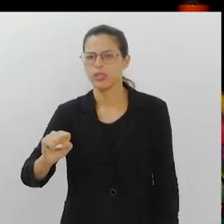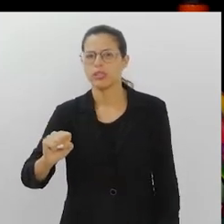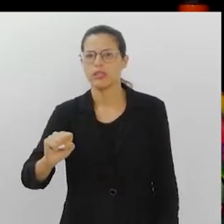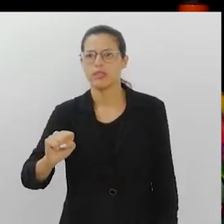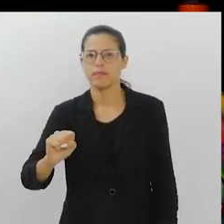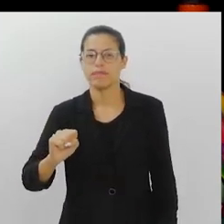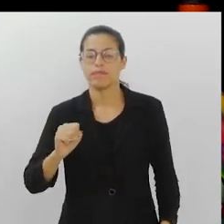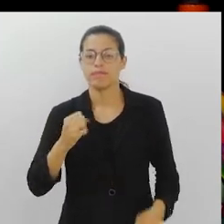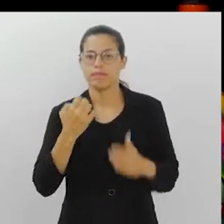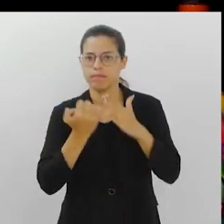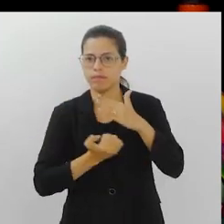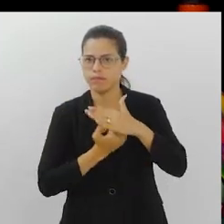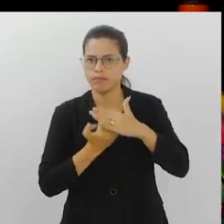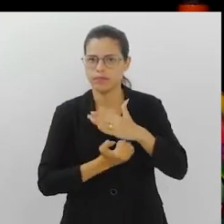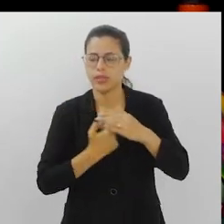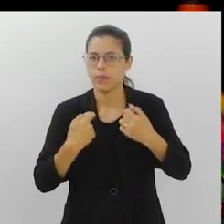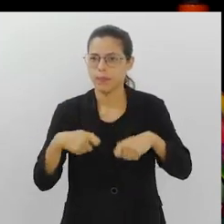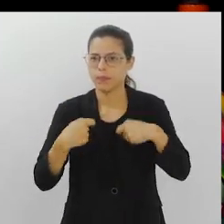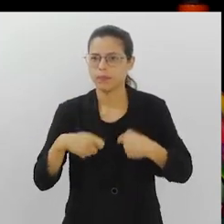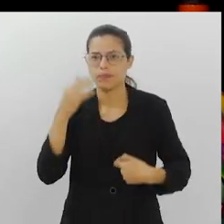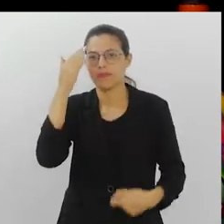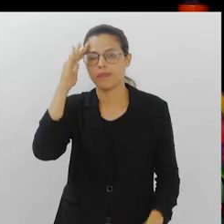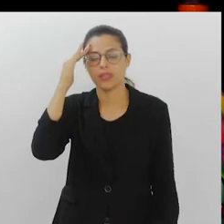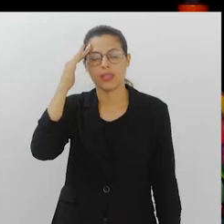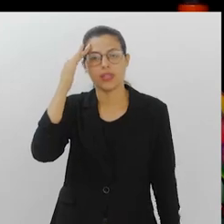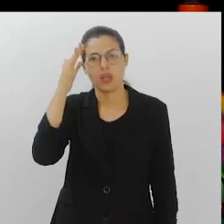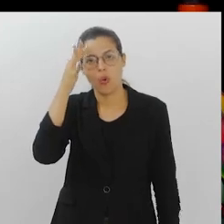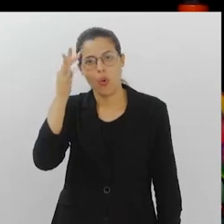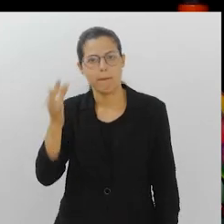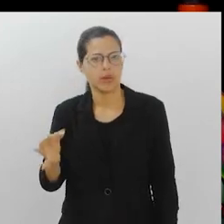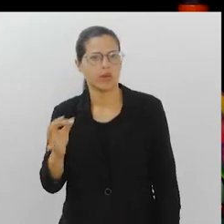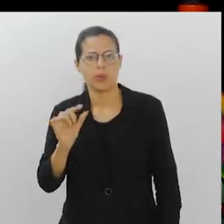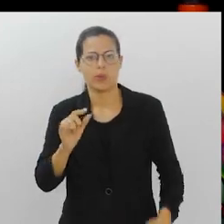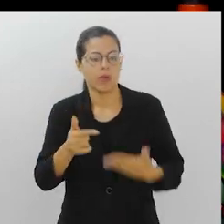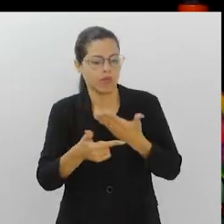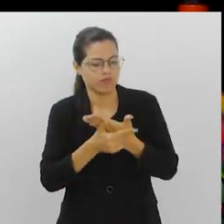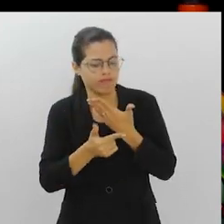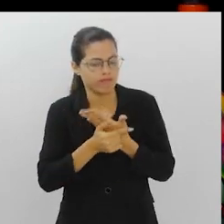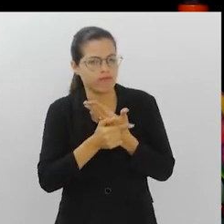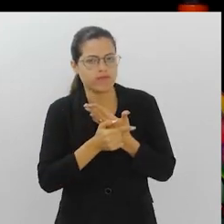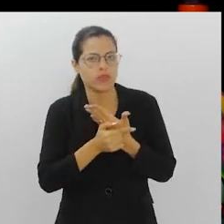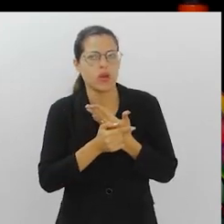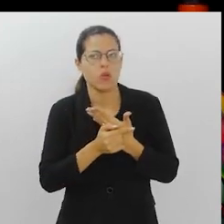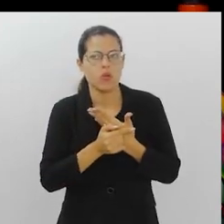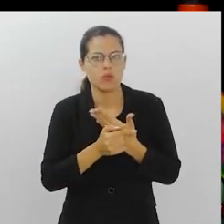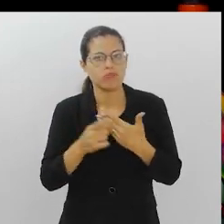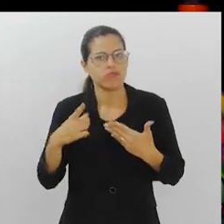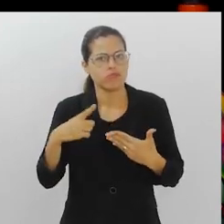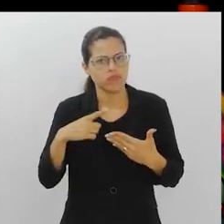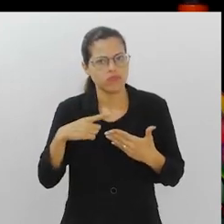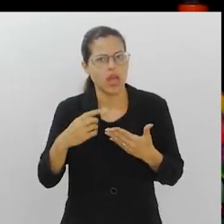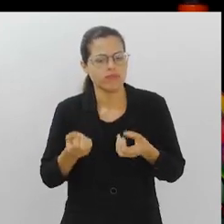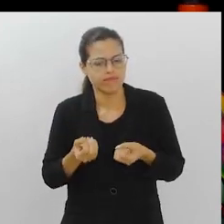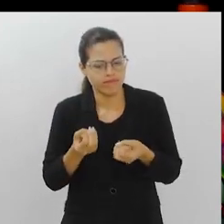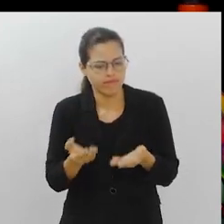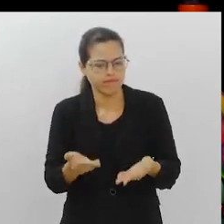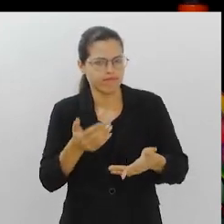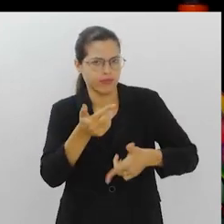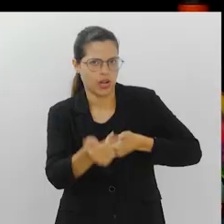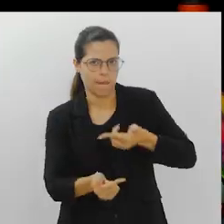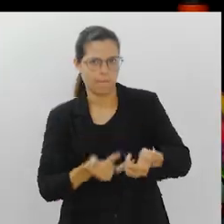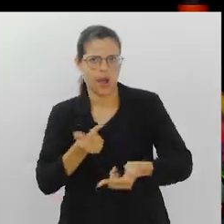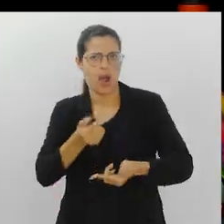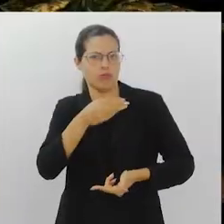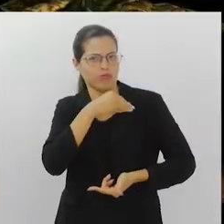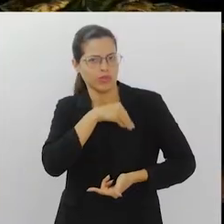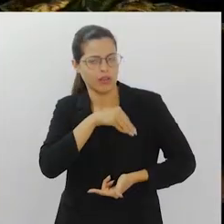Então, na verdade, as empresas precisam entender que o papel delas é continuar gerando capacidade de emprego, capacidade